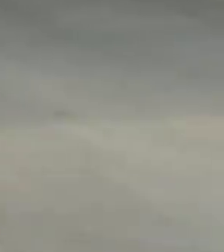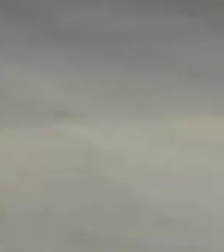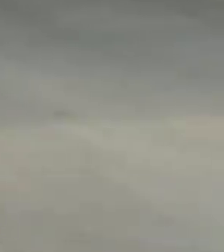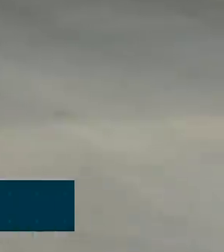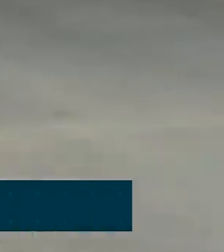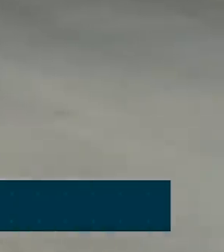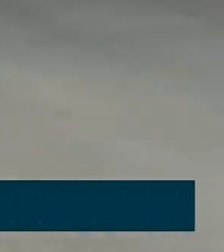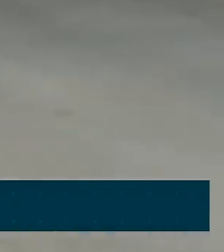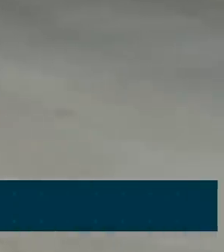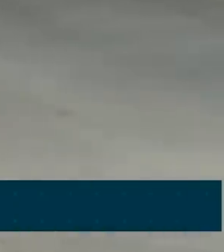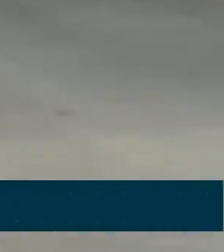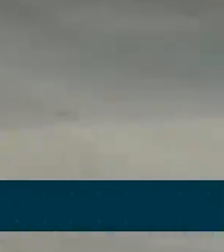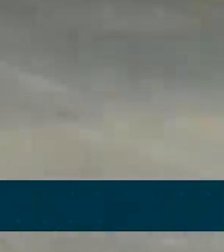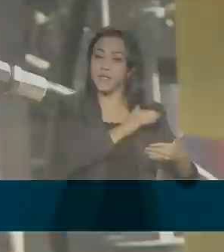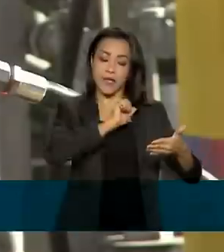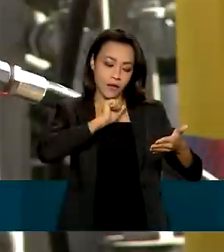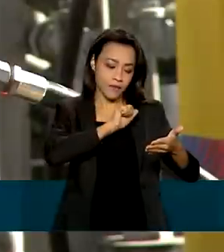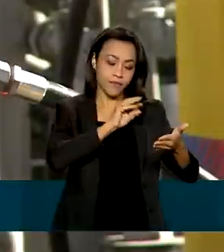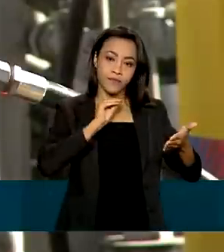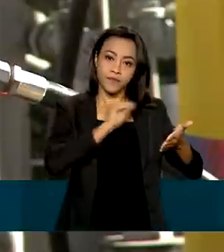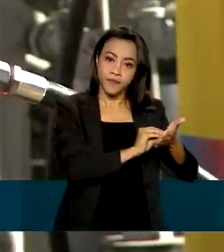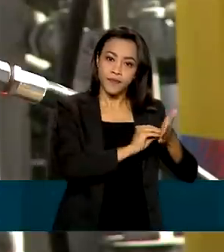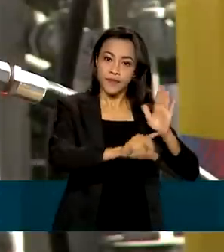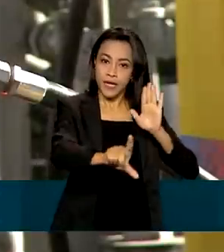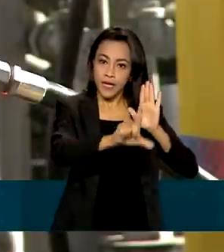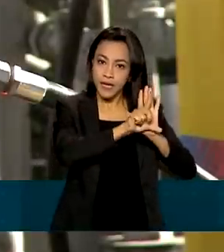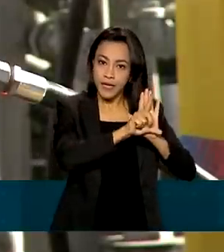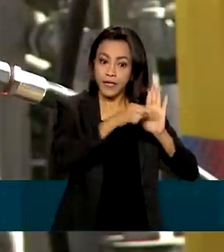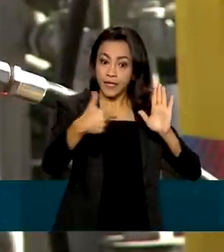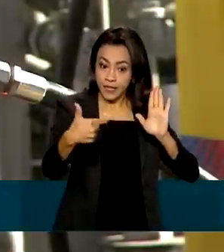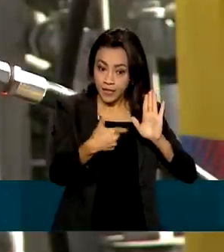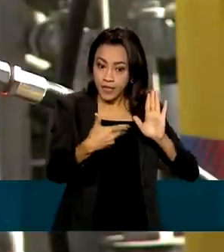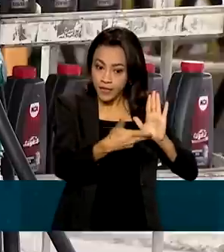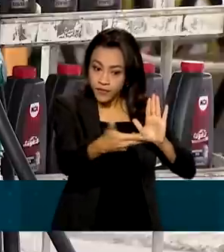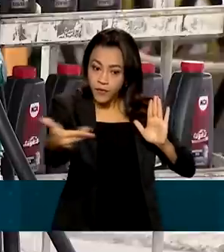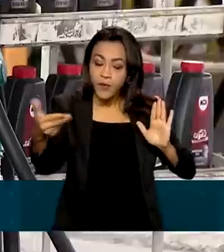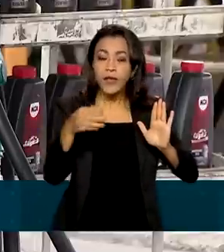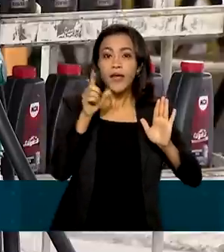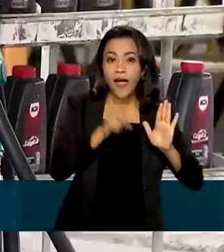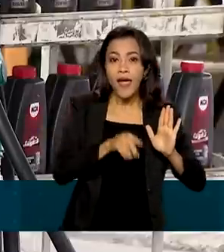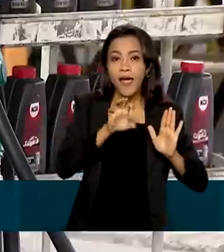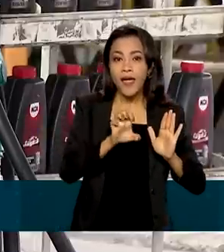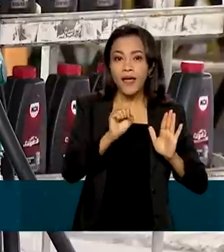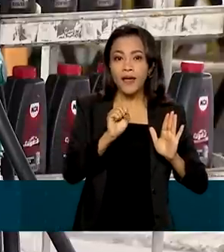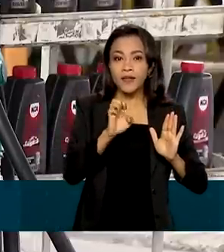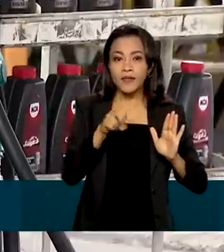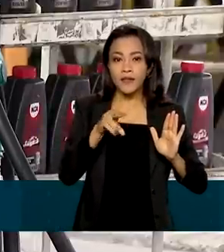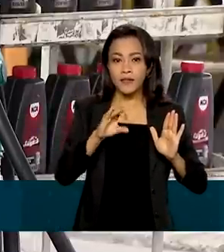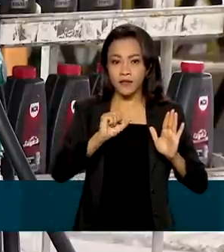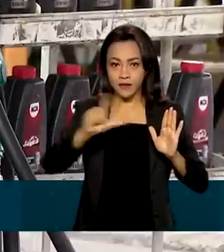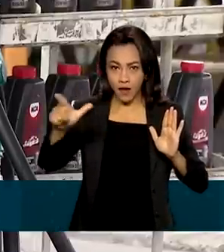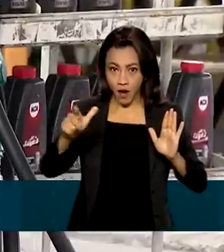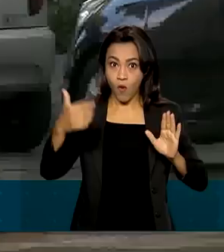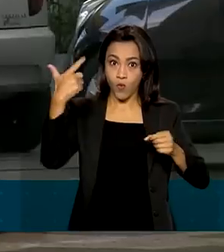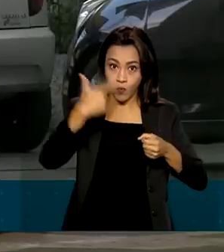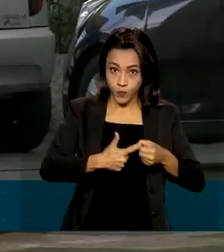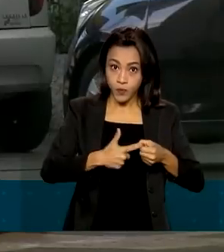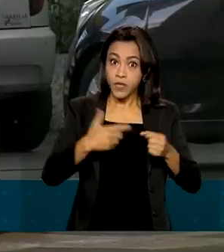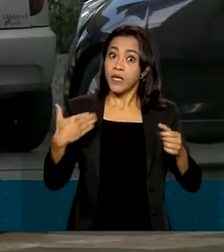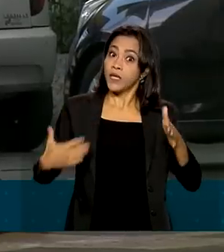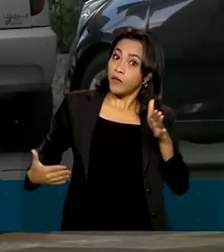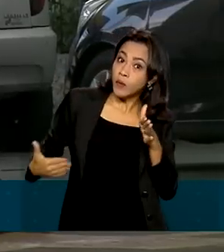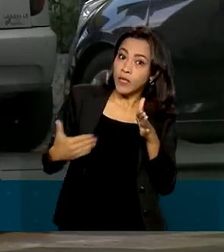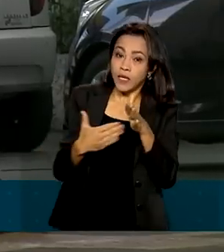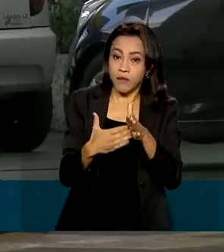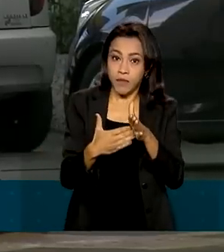antes da publicação da lei que passou a considerar os combustíveis produtos essenciais e fixou o limite das alíquotas de